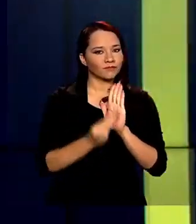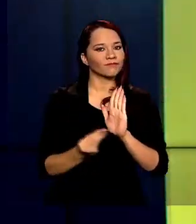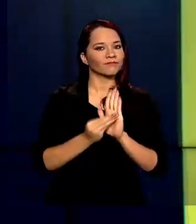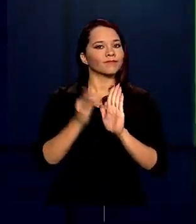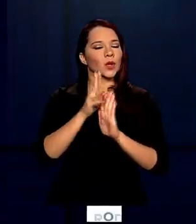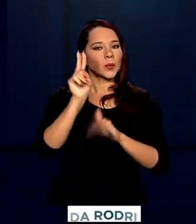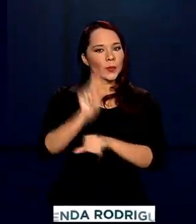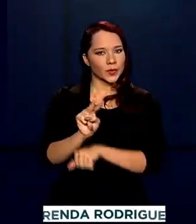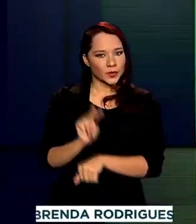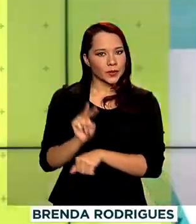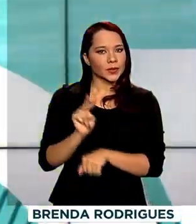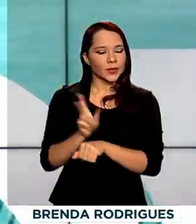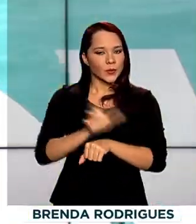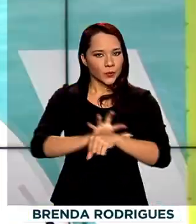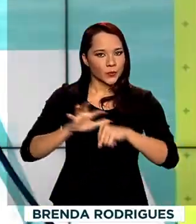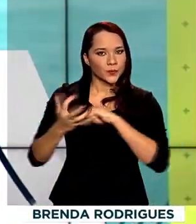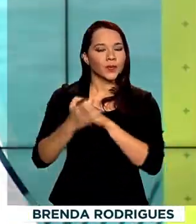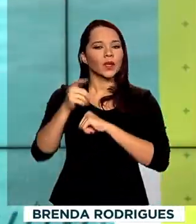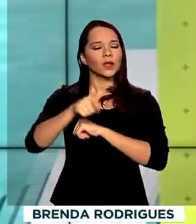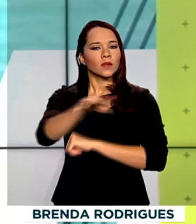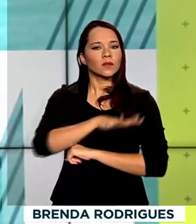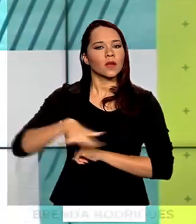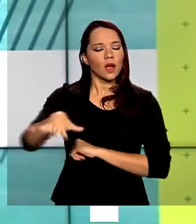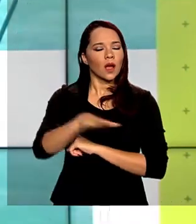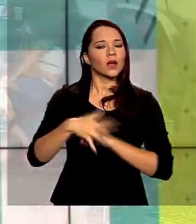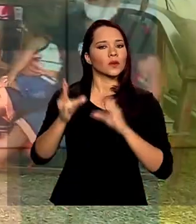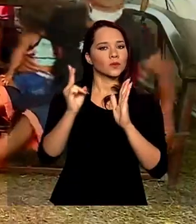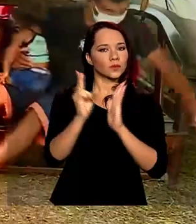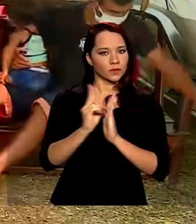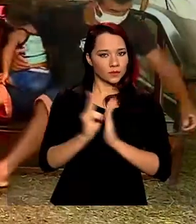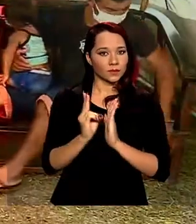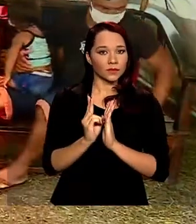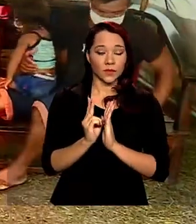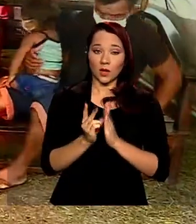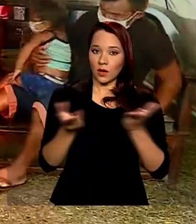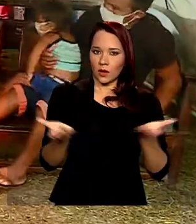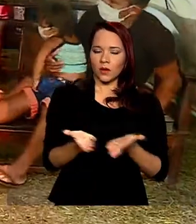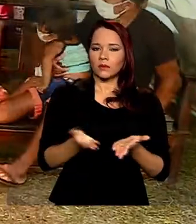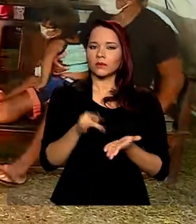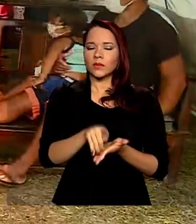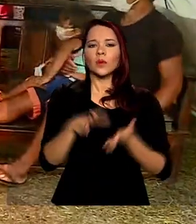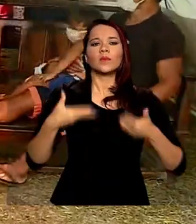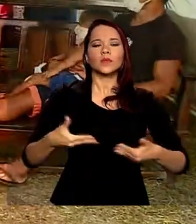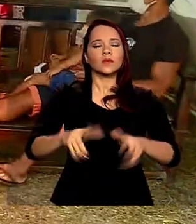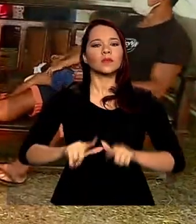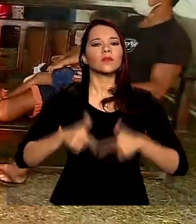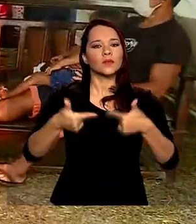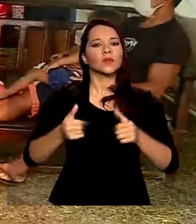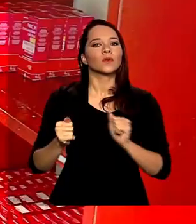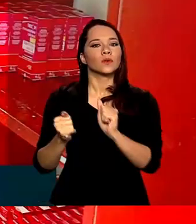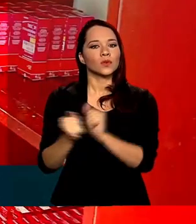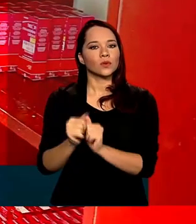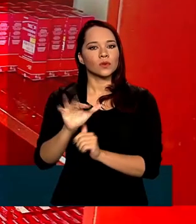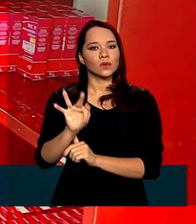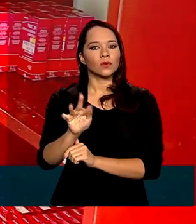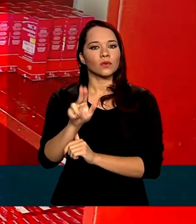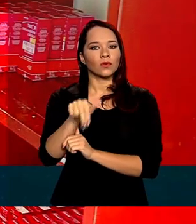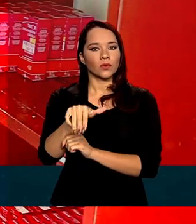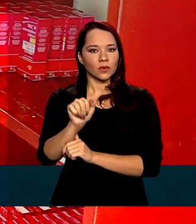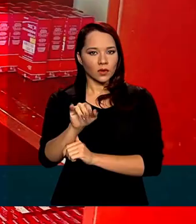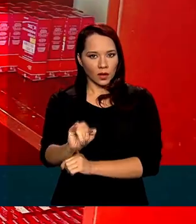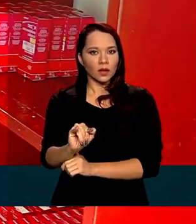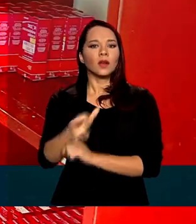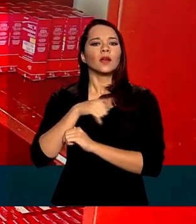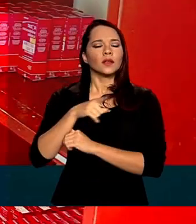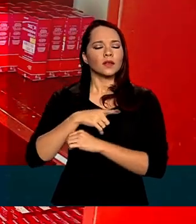proteção e prevenção do coronavírus em territórios indígenas. Atualmente, o Ministério da Defesa, em parceria com a FUNAI, realiza uma